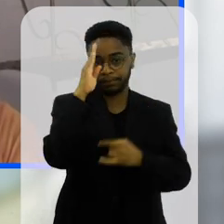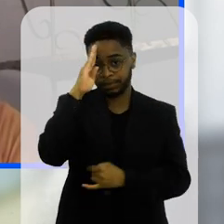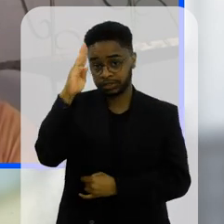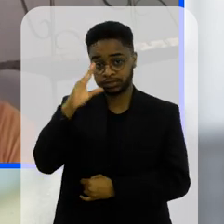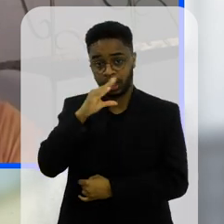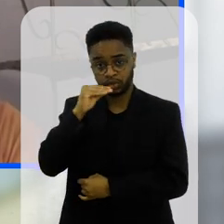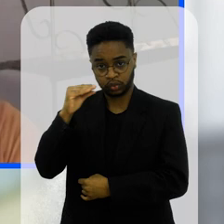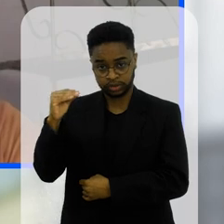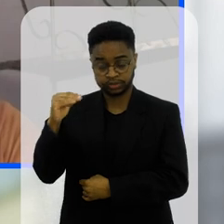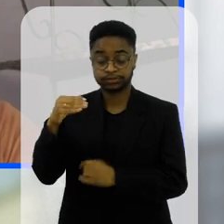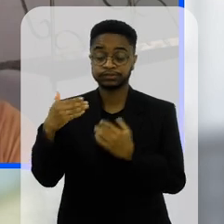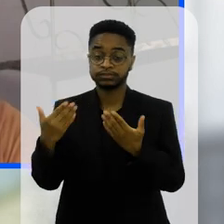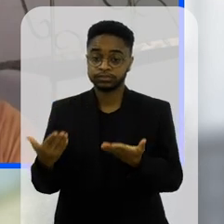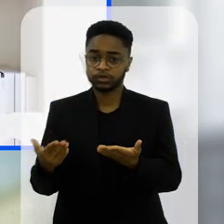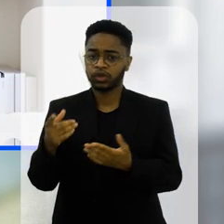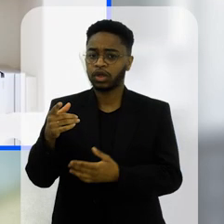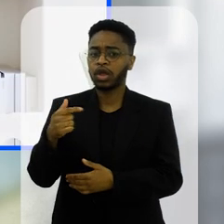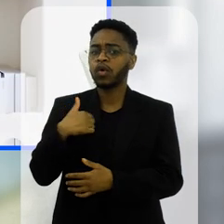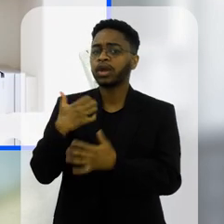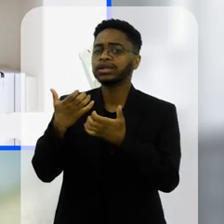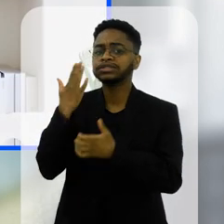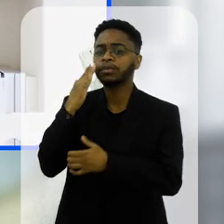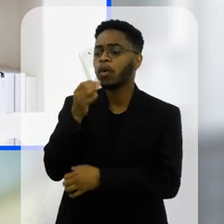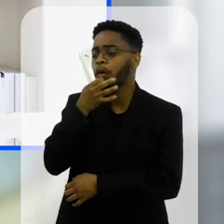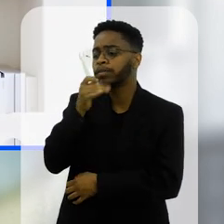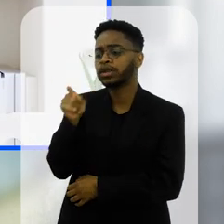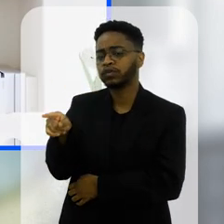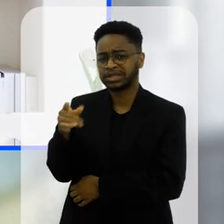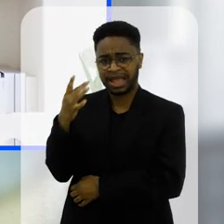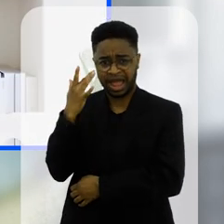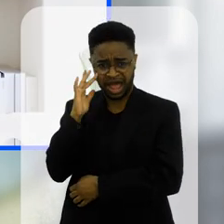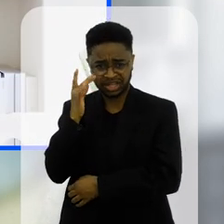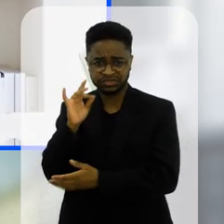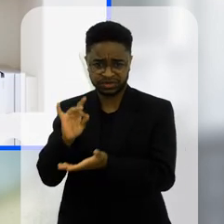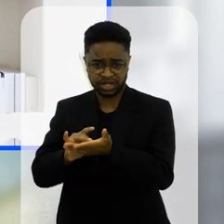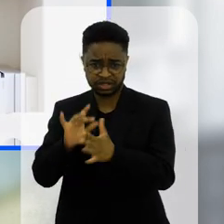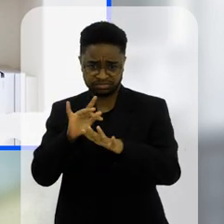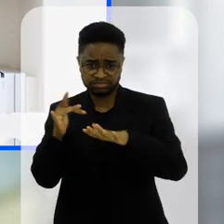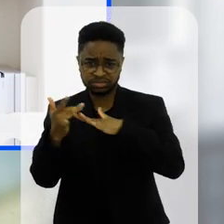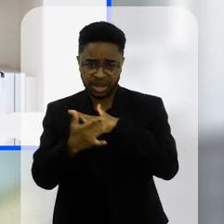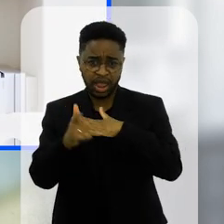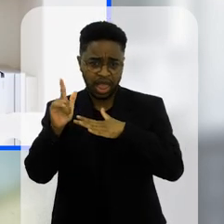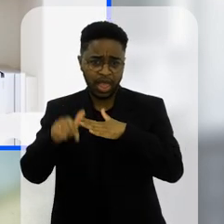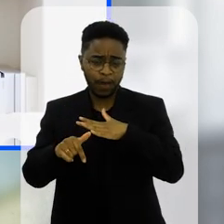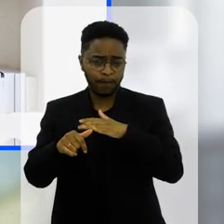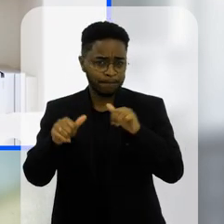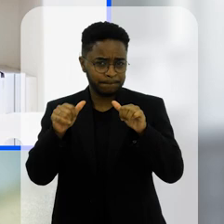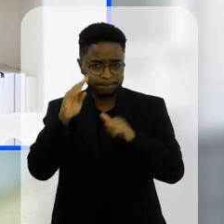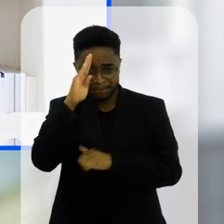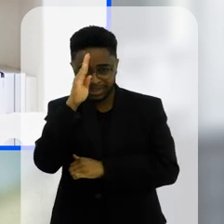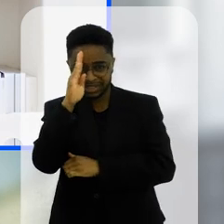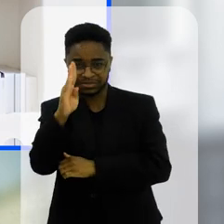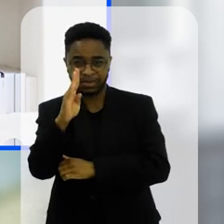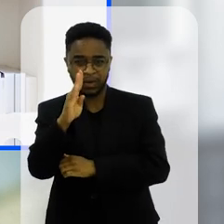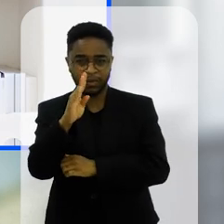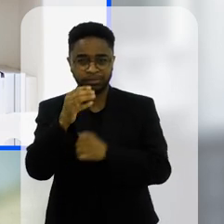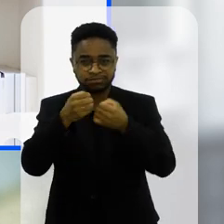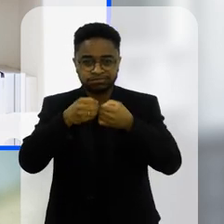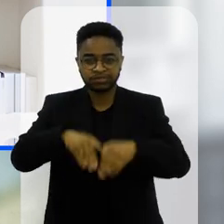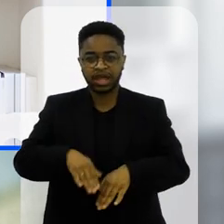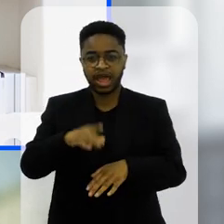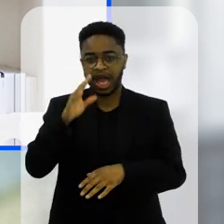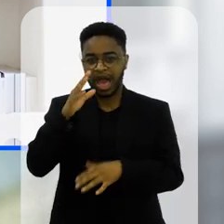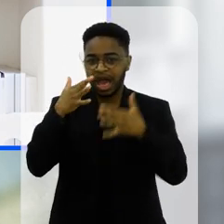os adolescentes você acha que essas redes sociais seriam o grande vilão o principal para desviar a